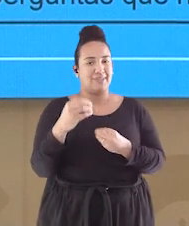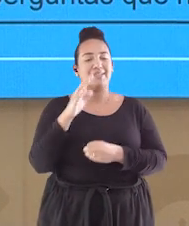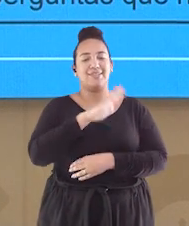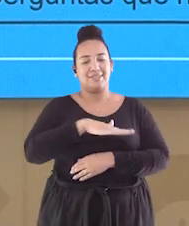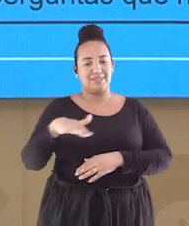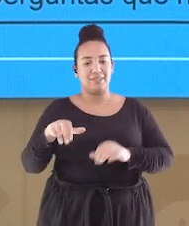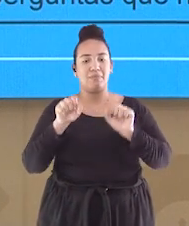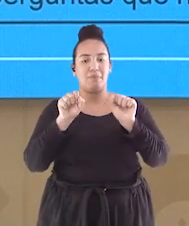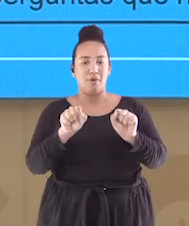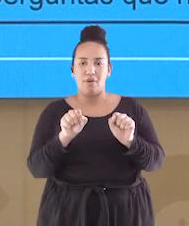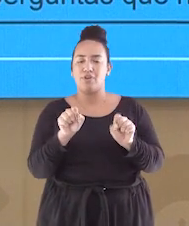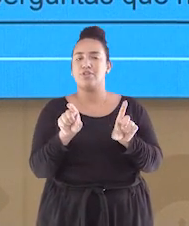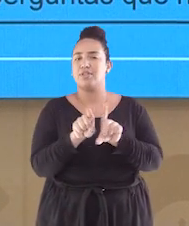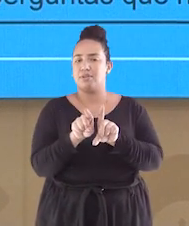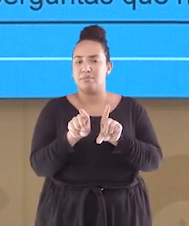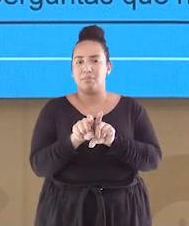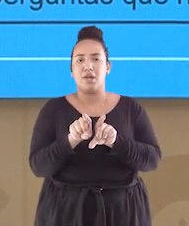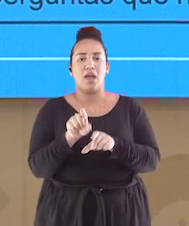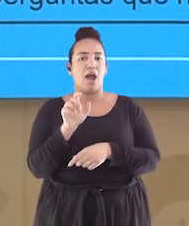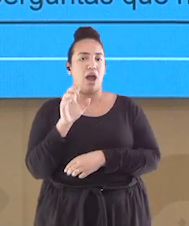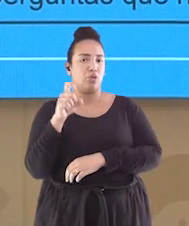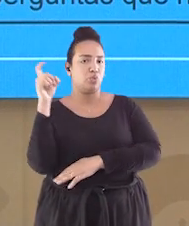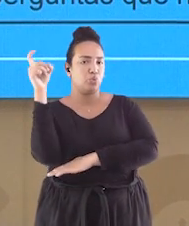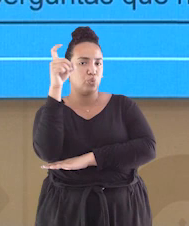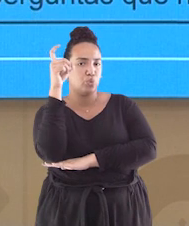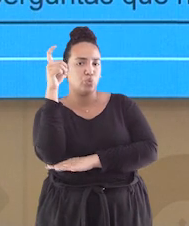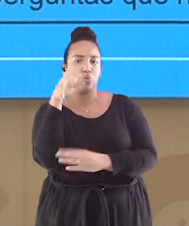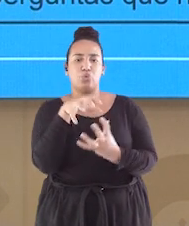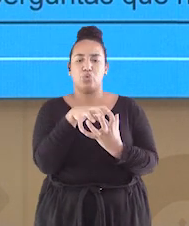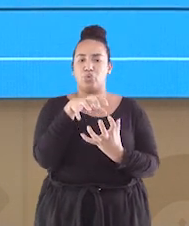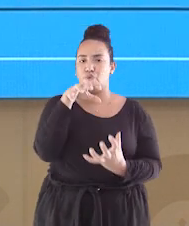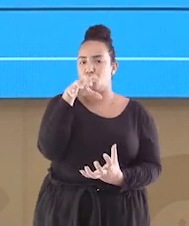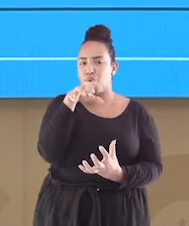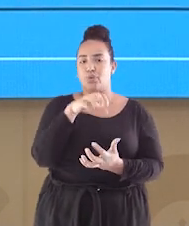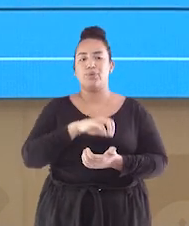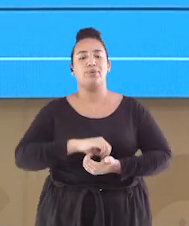alguns senhores e senhoras que estão visitando também o planetário.